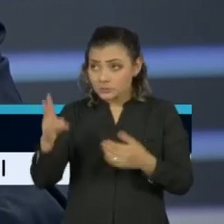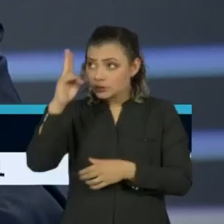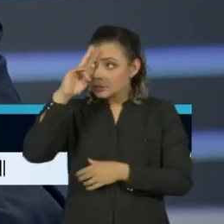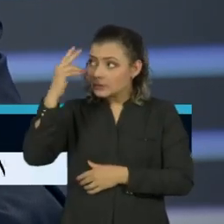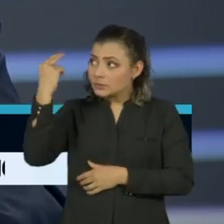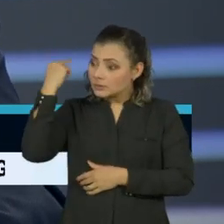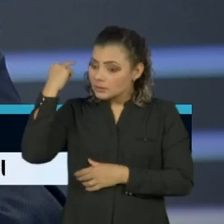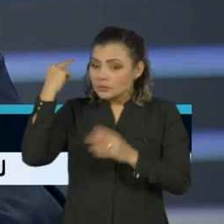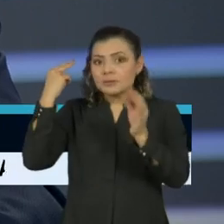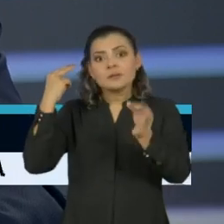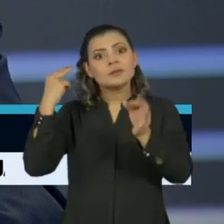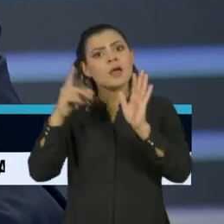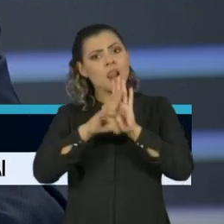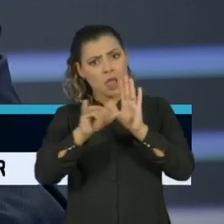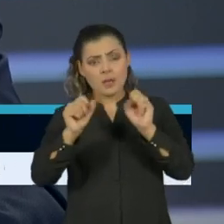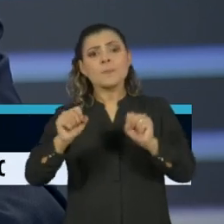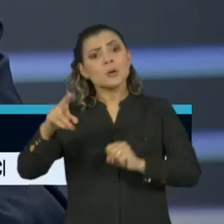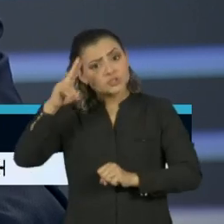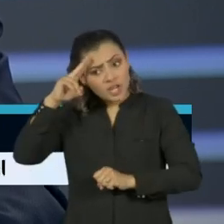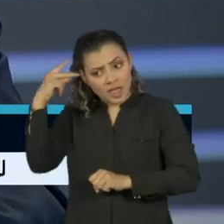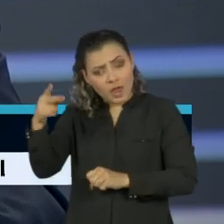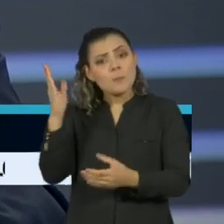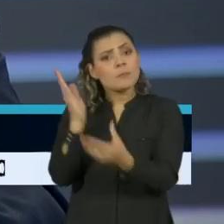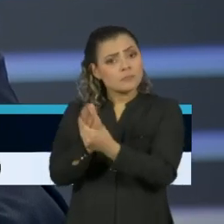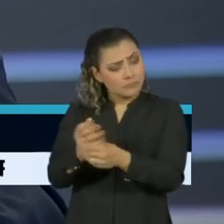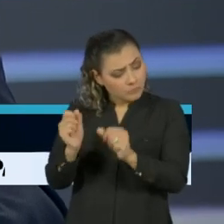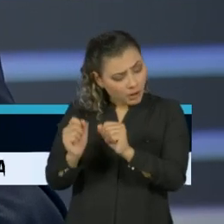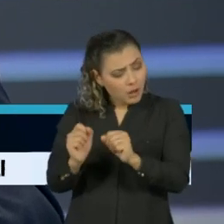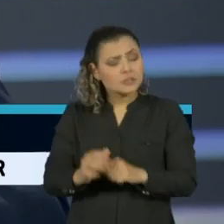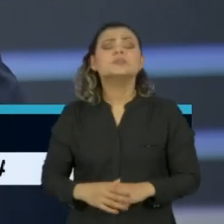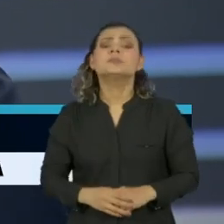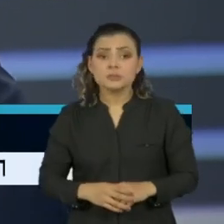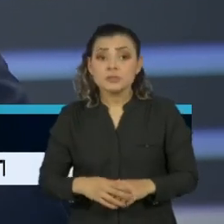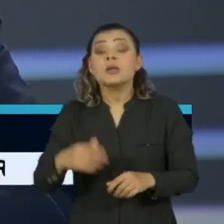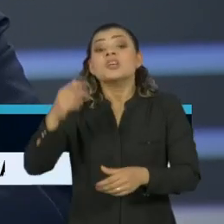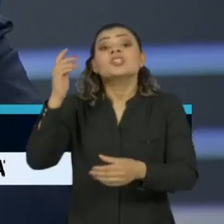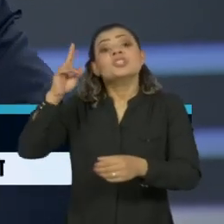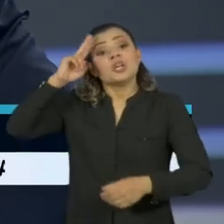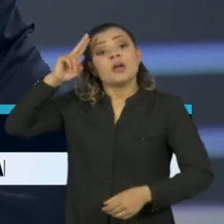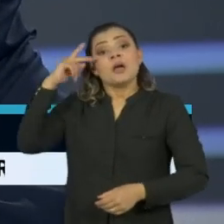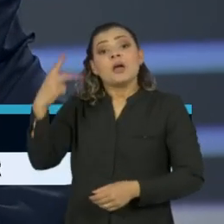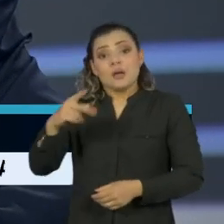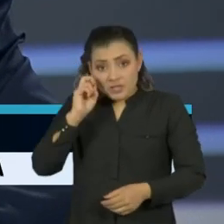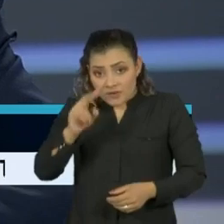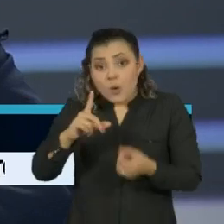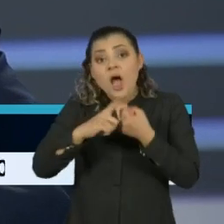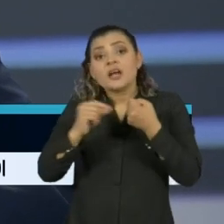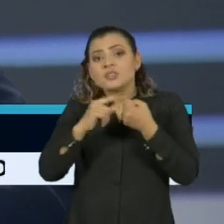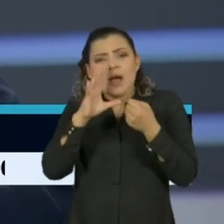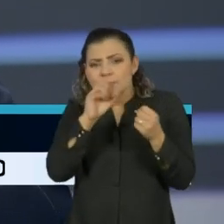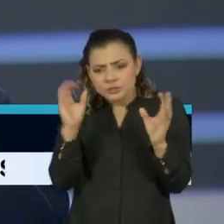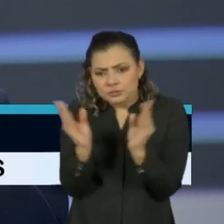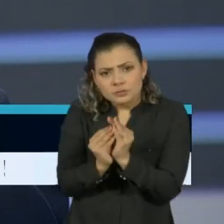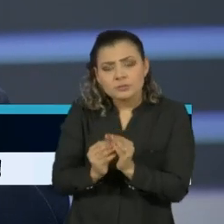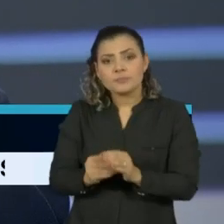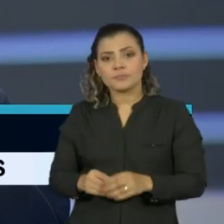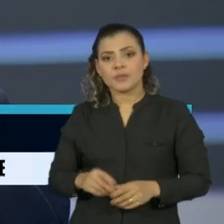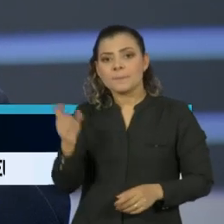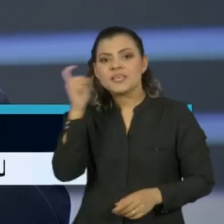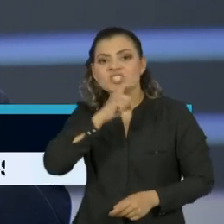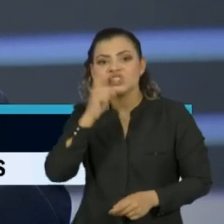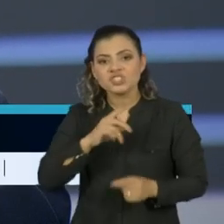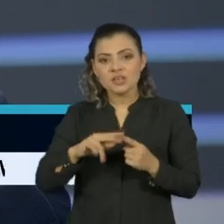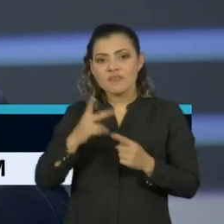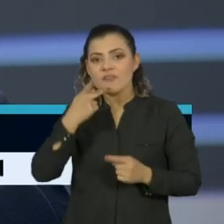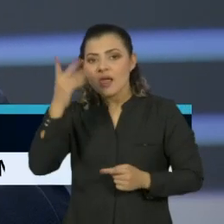essa lei pode ser aplicada contra os generais, contra esses generais que ficam pregando, aqui o que diz artigo rapidamente, caluniar ou